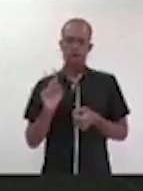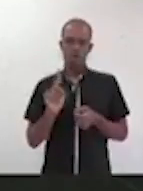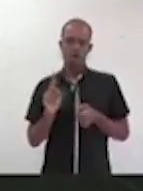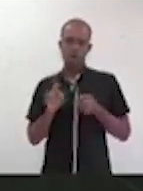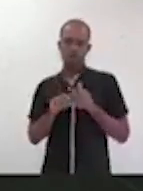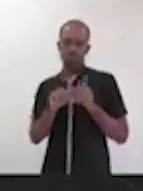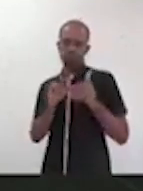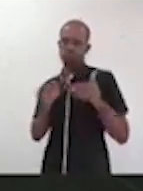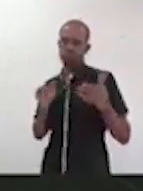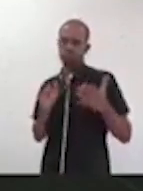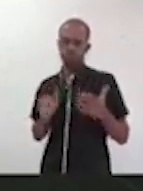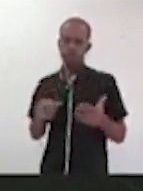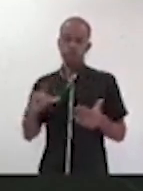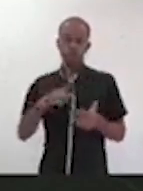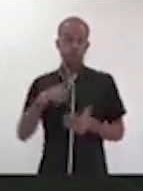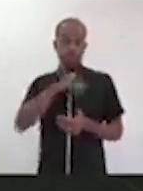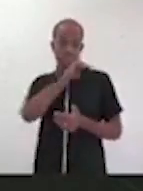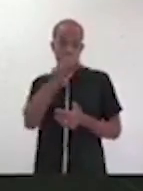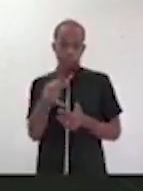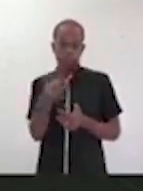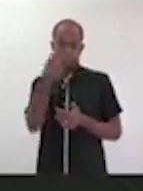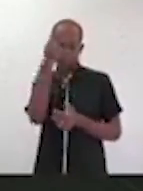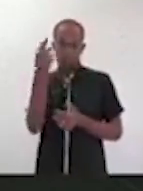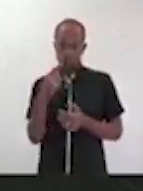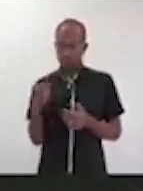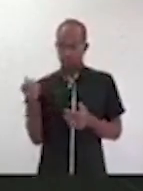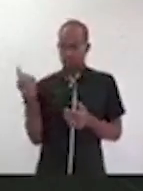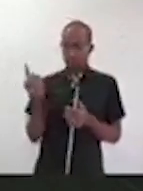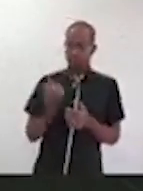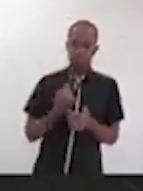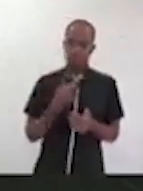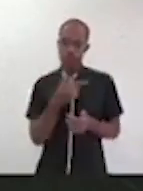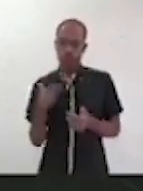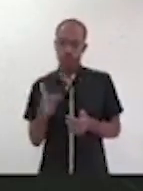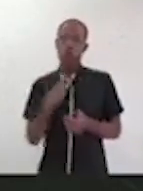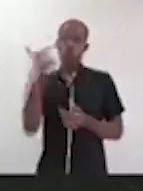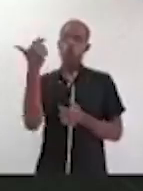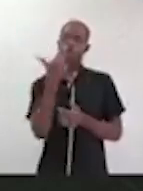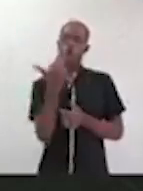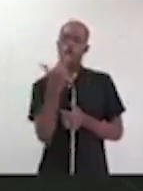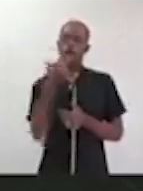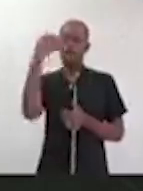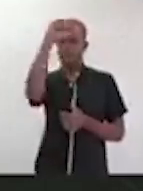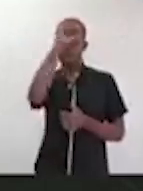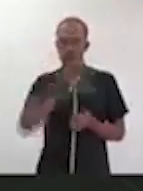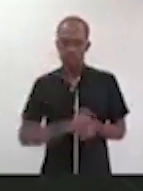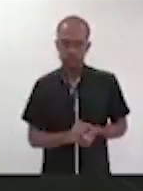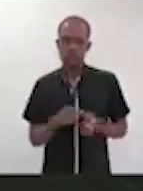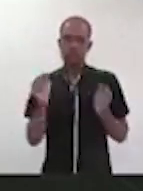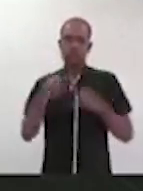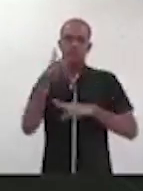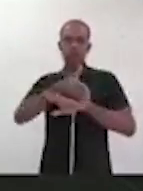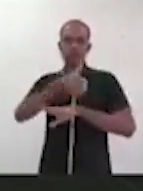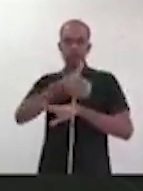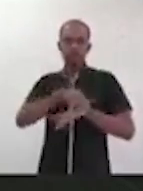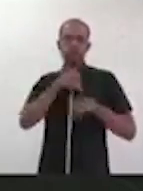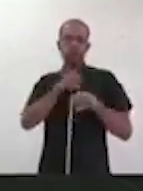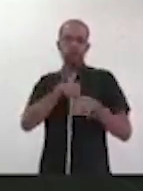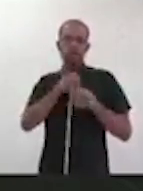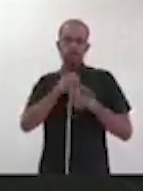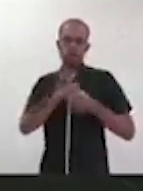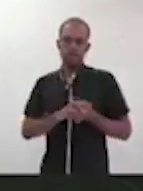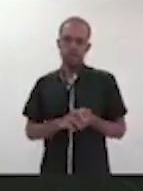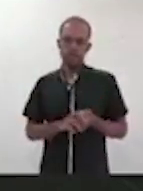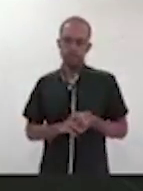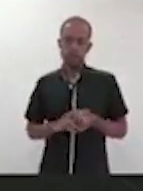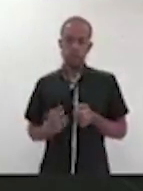oportunidades que mais ninguém ao meu redor teve, eu pude aprender uma outra língua, eu tive acesso a oportunidades na educação, então, eu não era mais